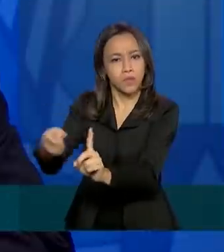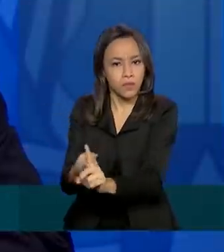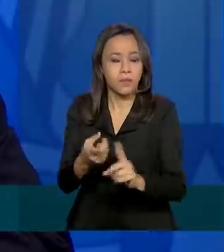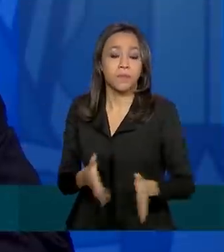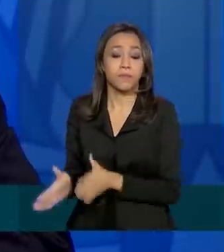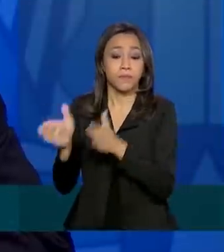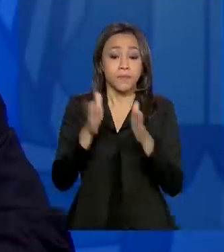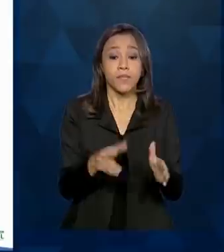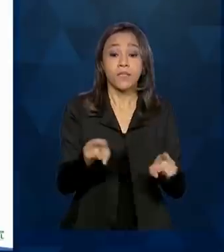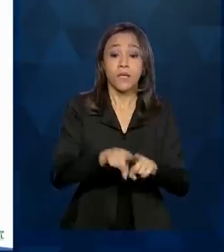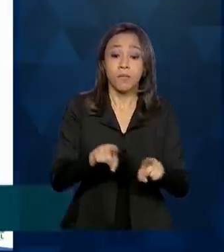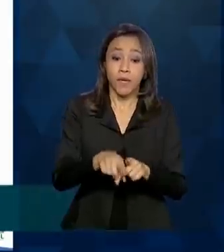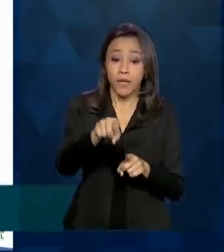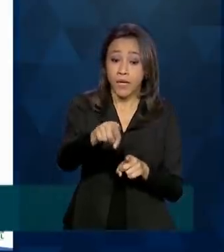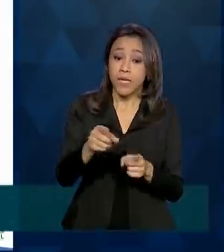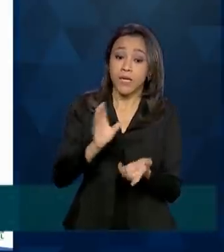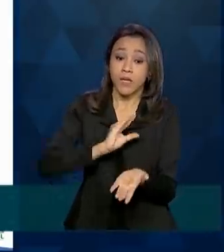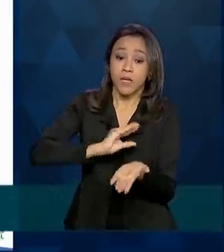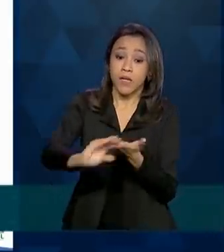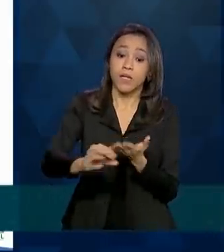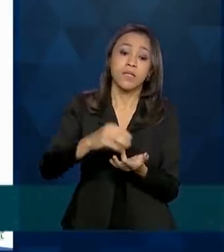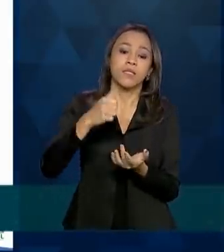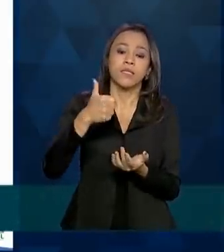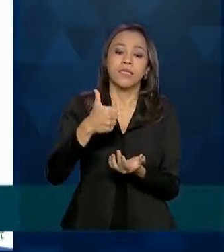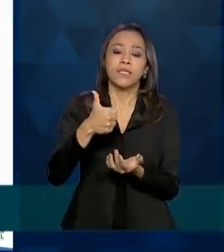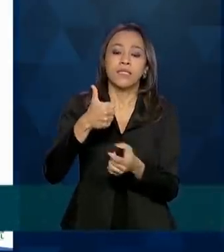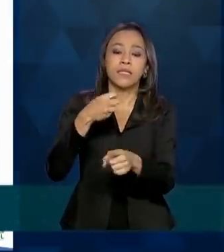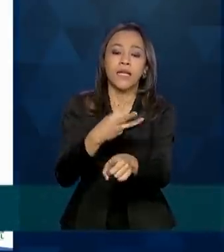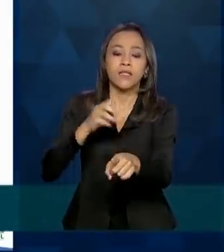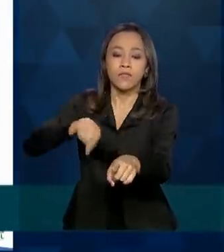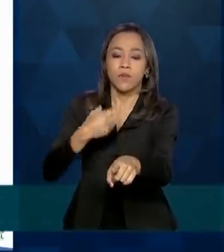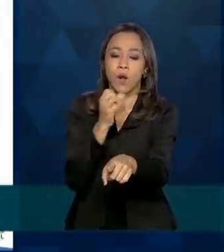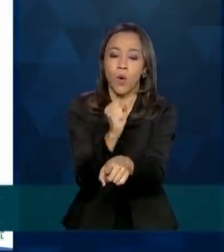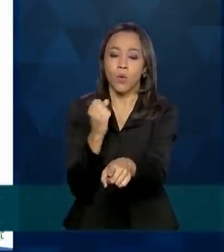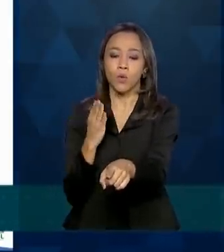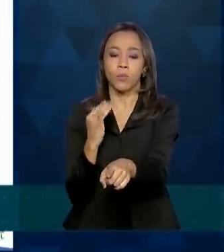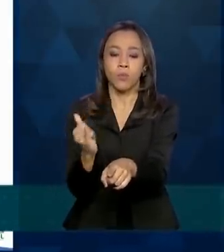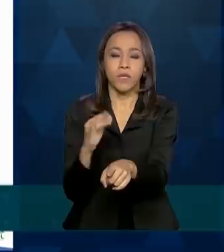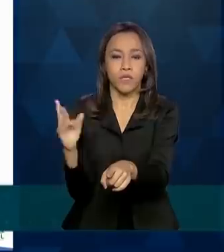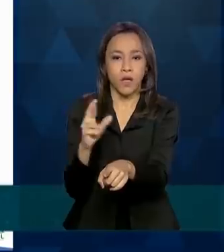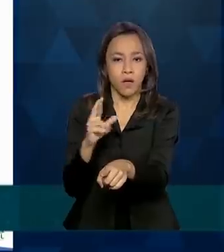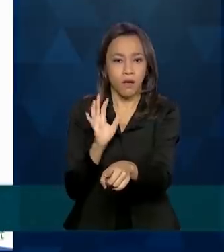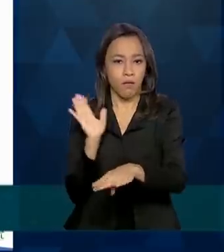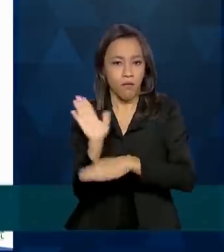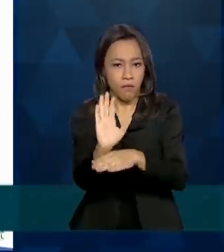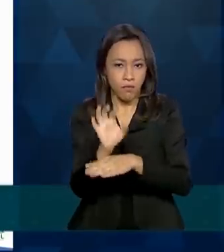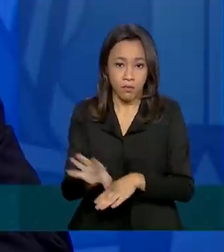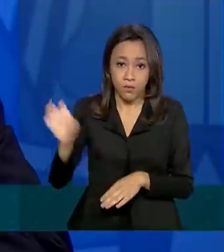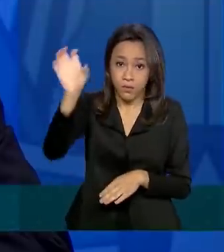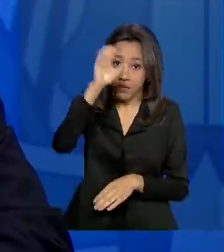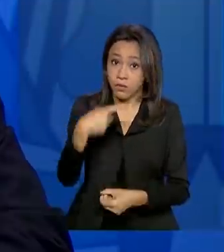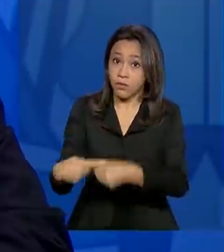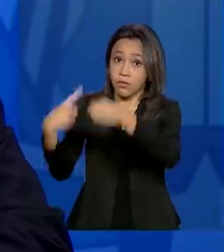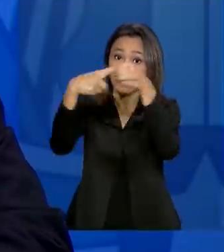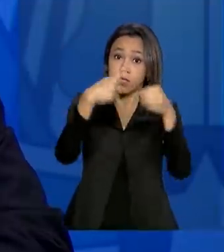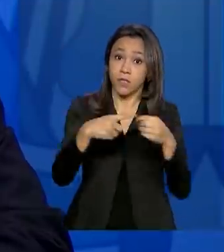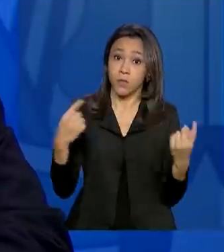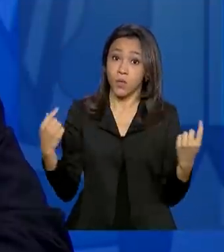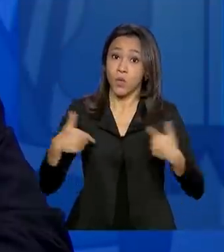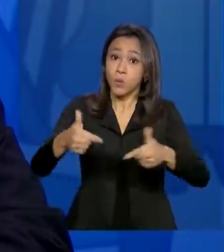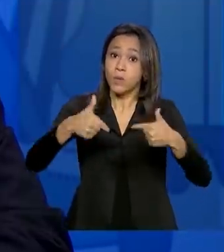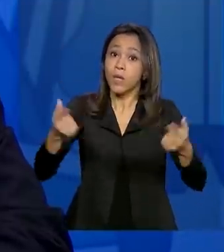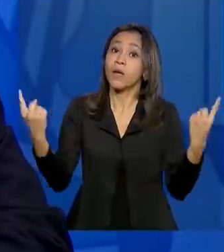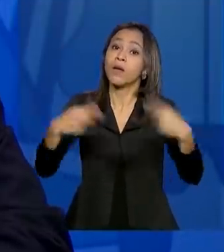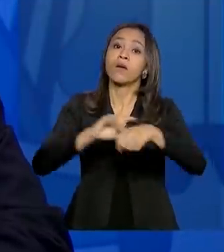liberação de 13,8 bilhões de reais para ajudar os estados e municípios no combate da pandemia. Até agora, o